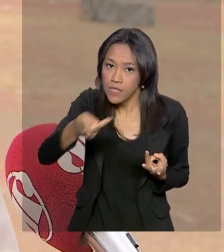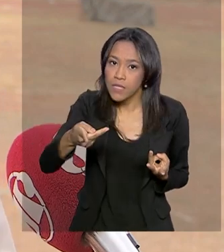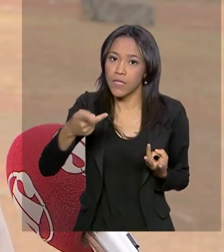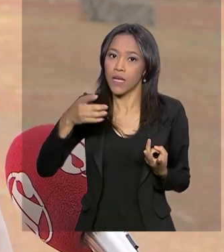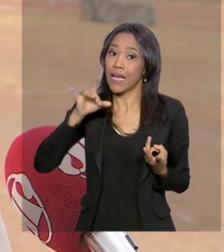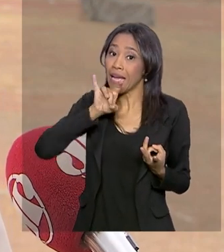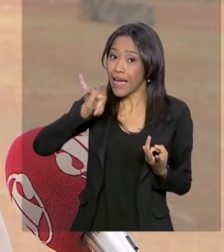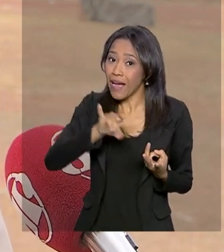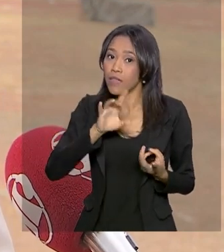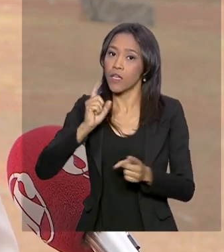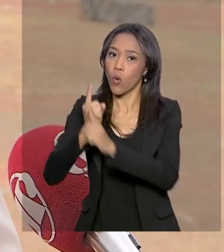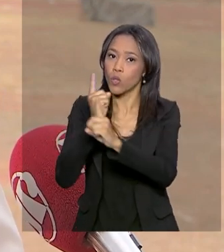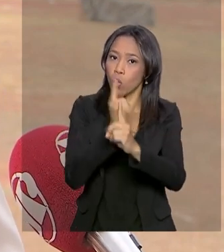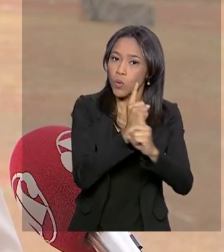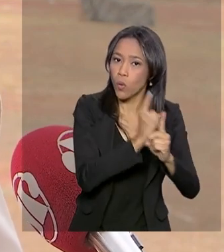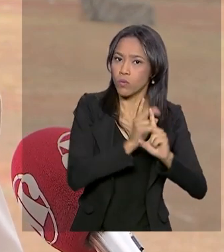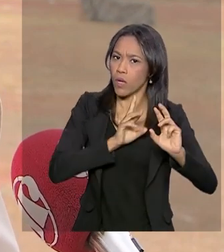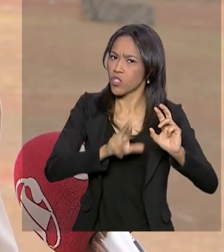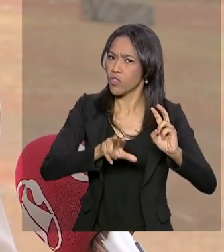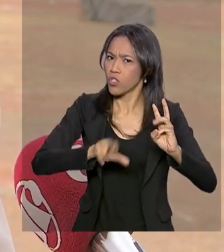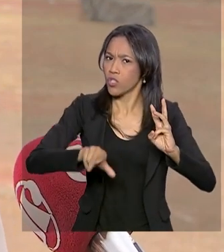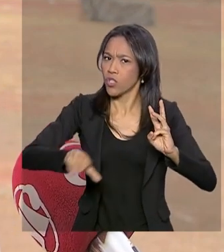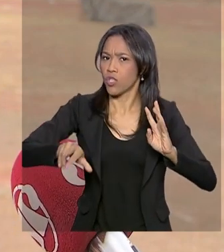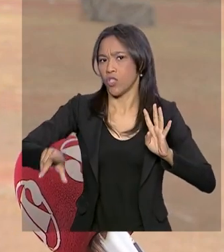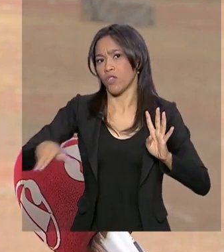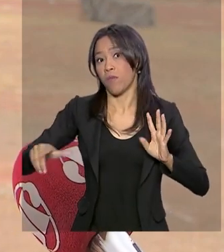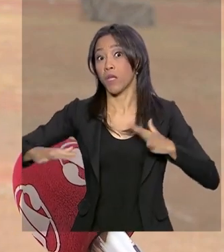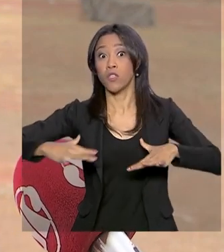tratamento diferente, porque é uma atividade altamente dinâmica.